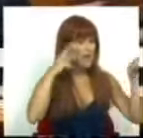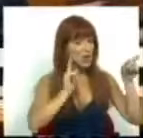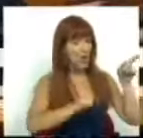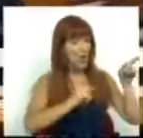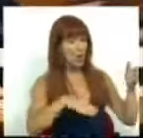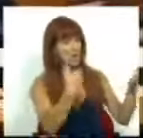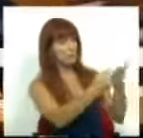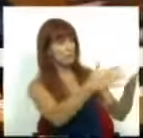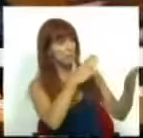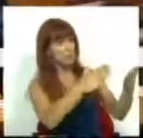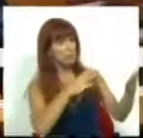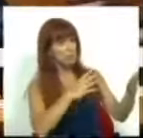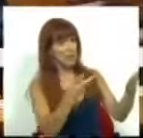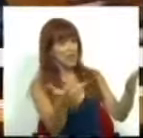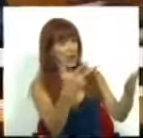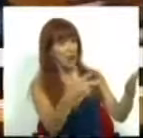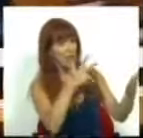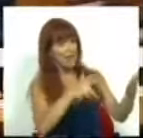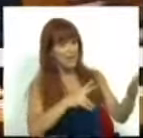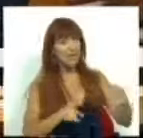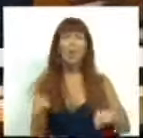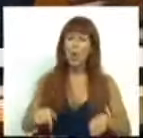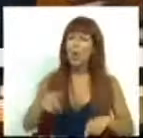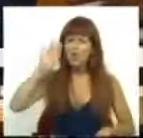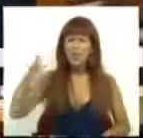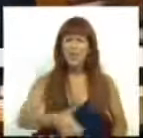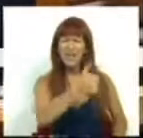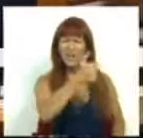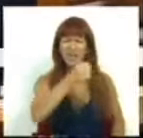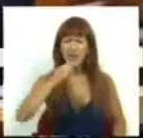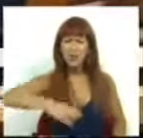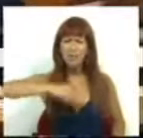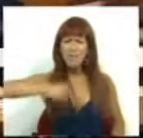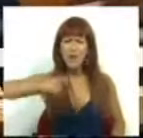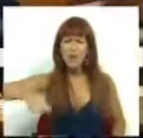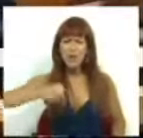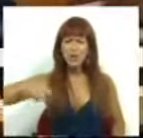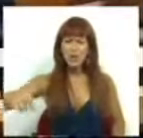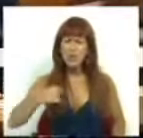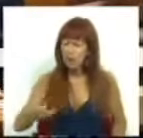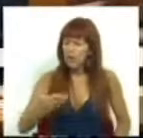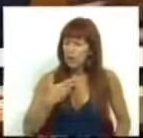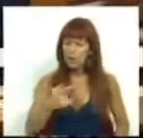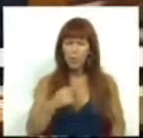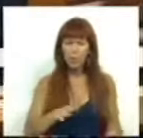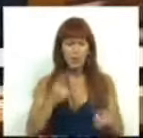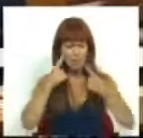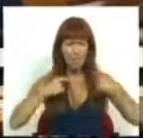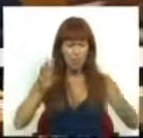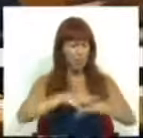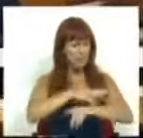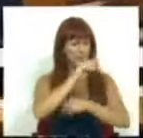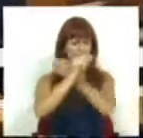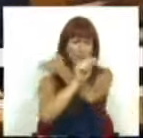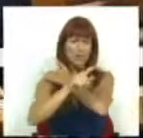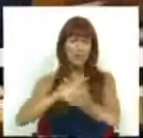o qual nos foi anunciado pela troika. Sabemos hoje que já vai em 500 milhões de euros. Uma dívida pública administrativa